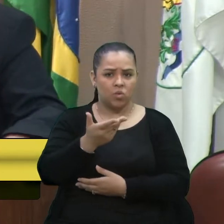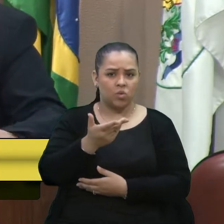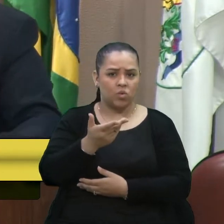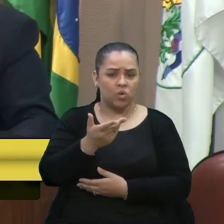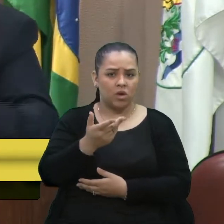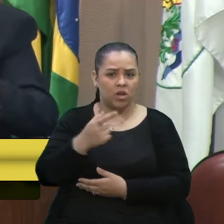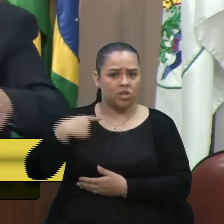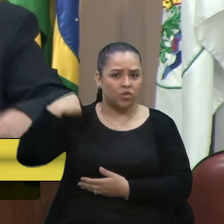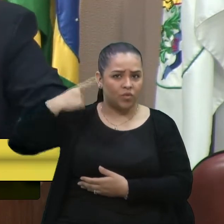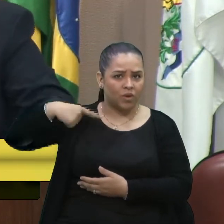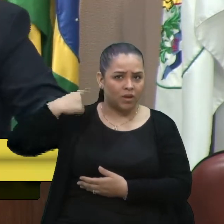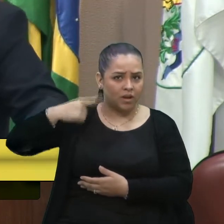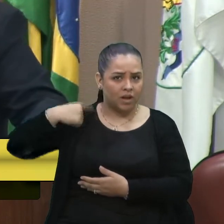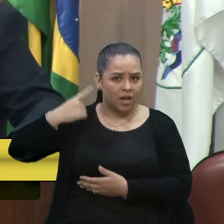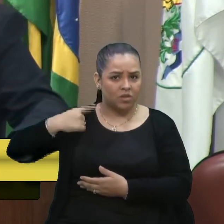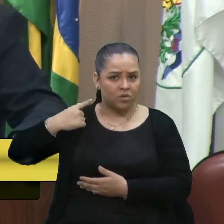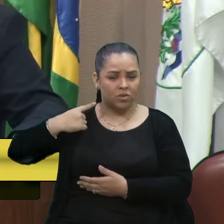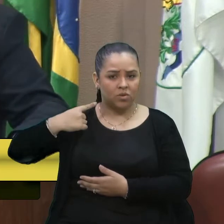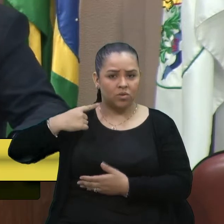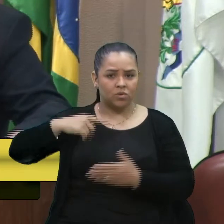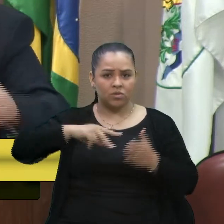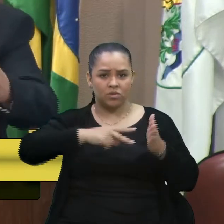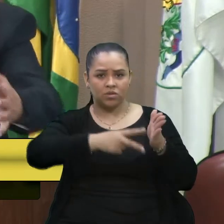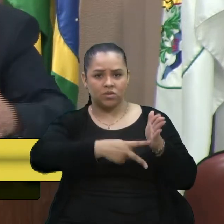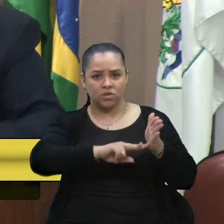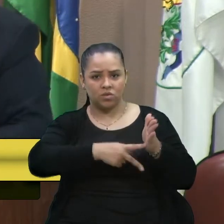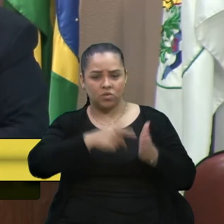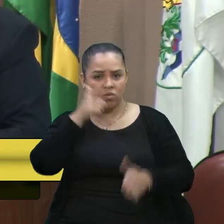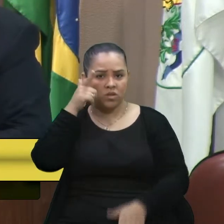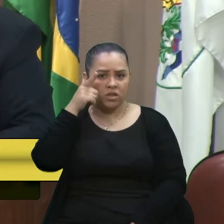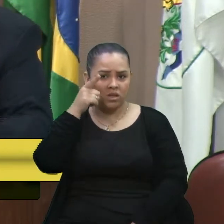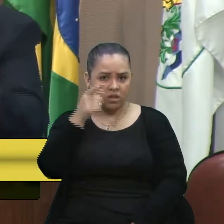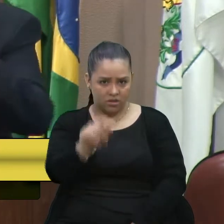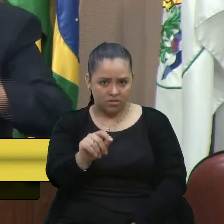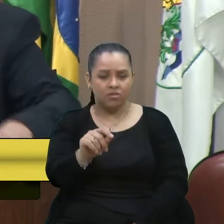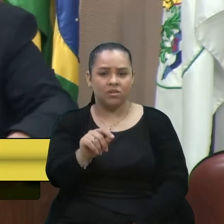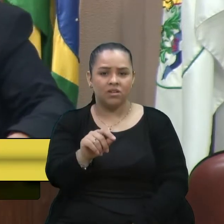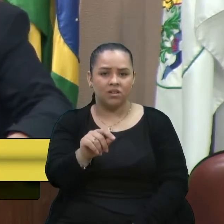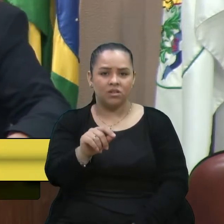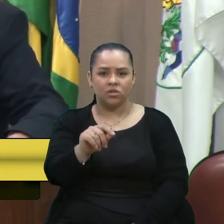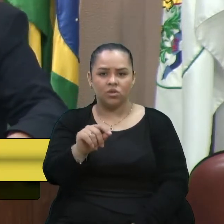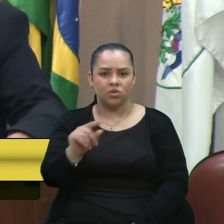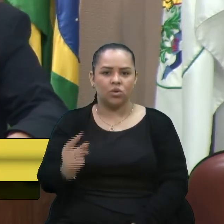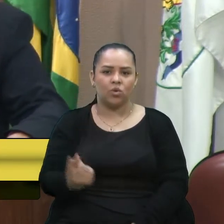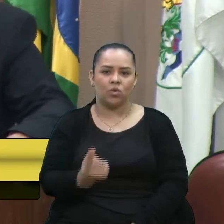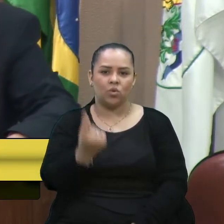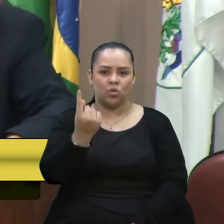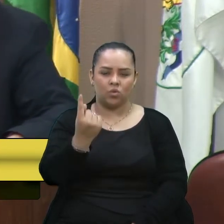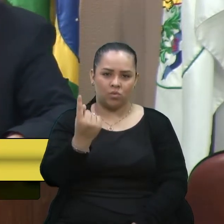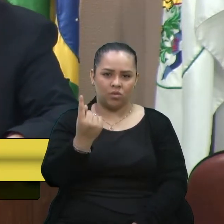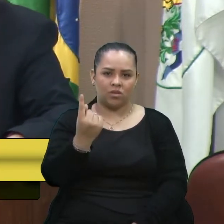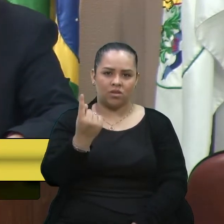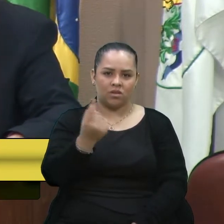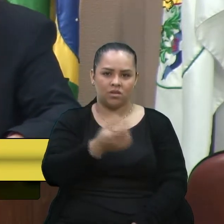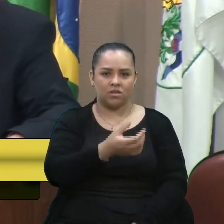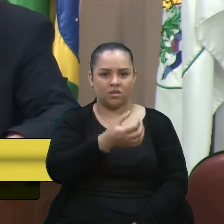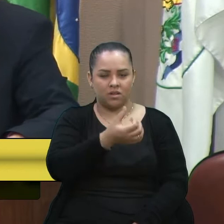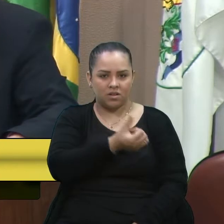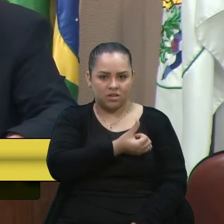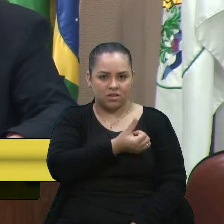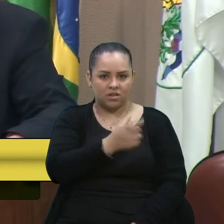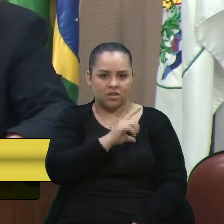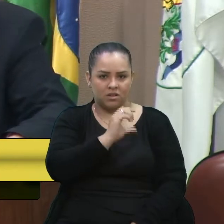o advogado do sindicato, ganhou a eliminar de uma única das seis ações que tinha